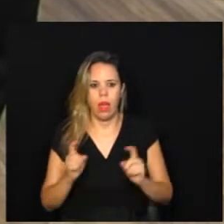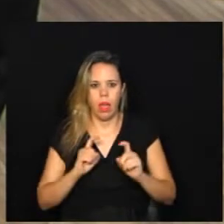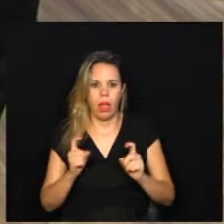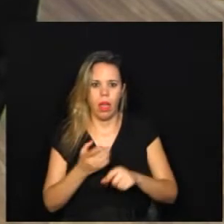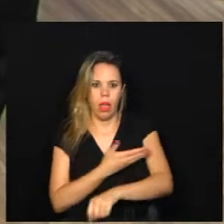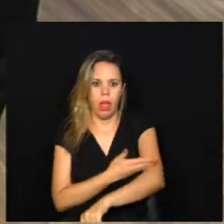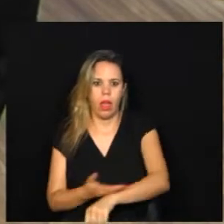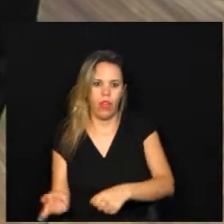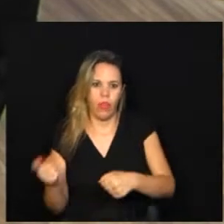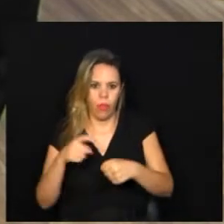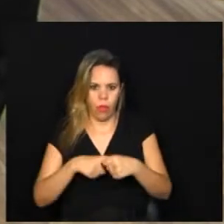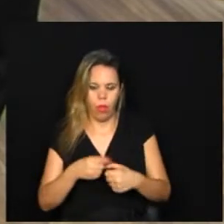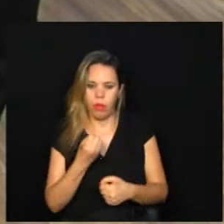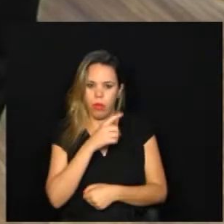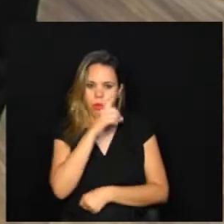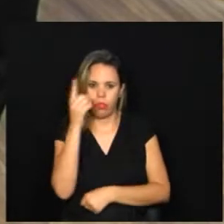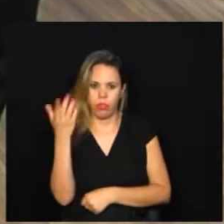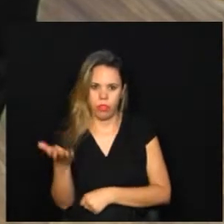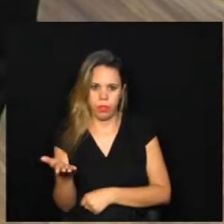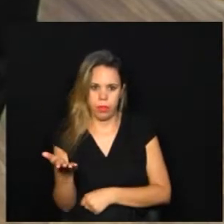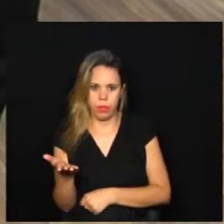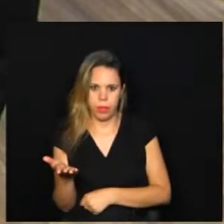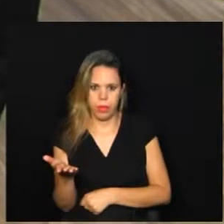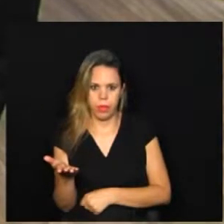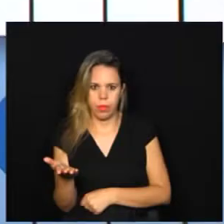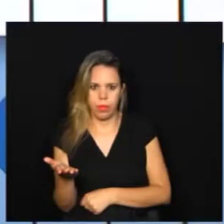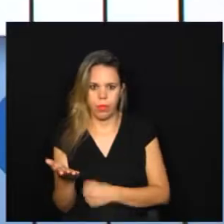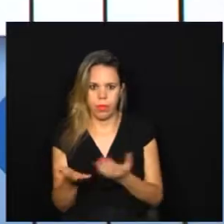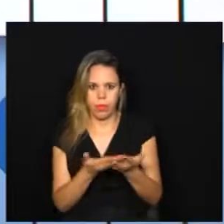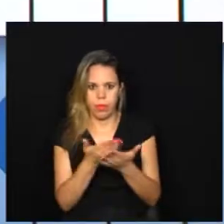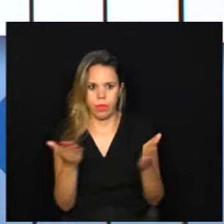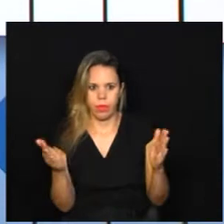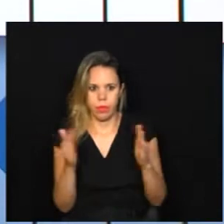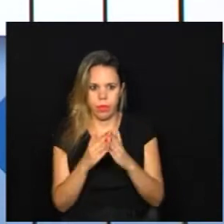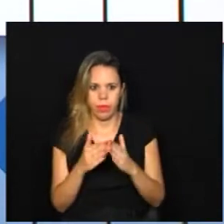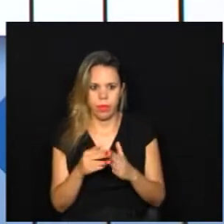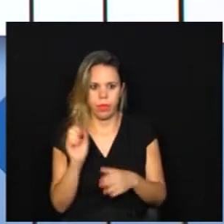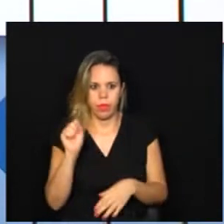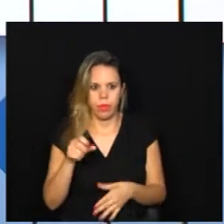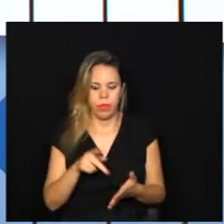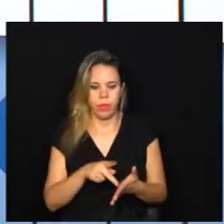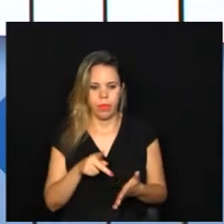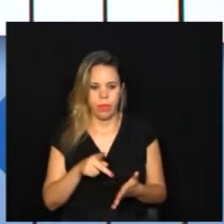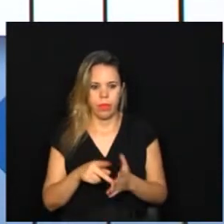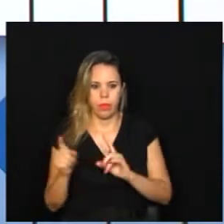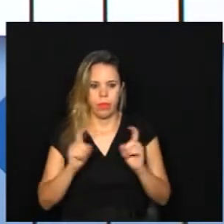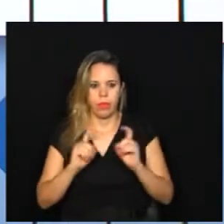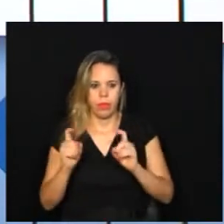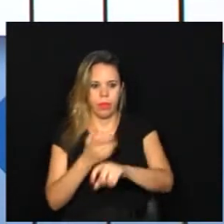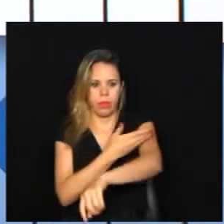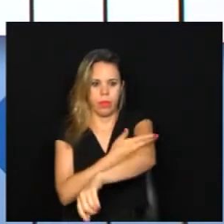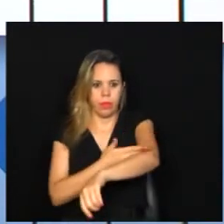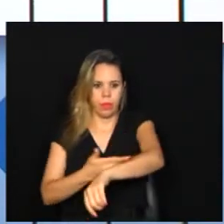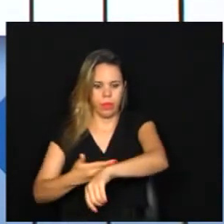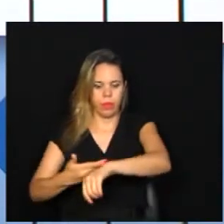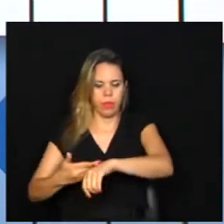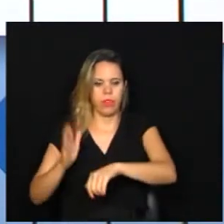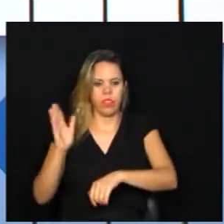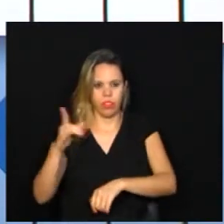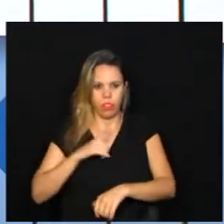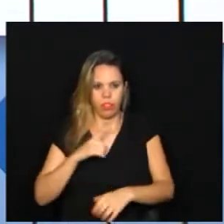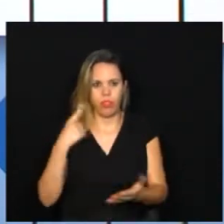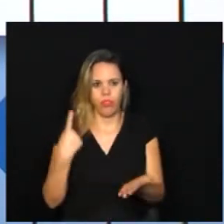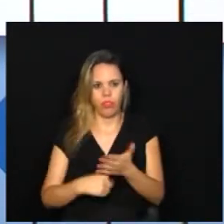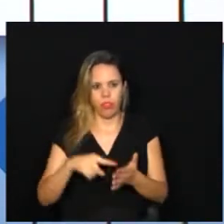retornar. Seja bem-vindo e bom dia. Bom dia, Gabriel. Bom dia a vocês de casa. É isso mesmo, as reuniões ordinárias já têm